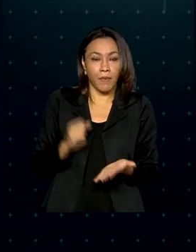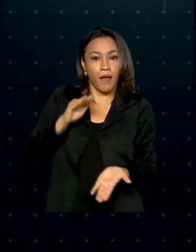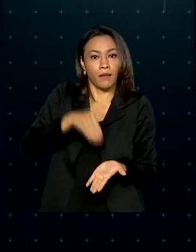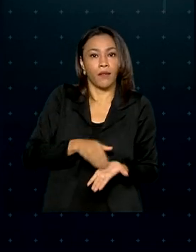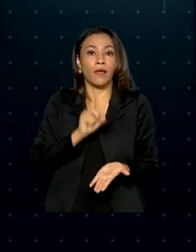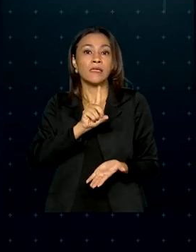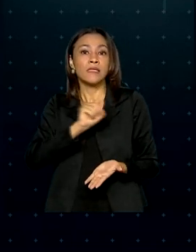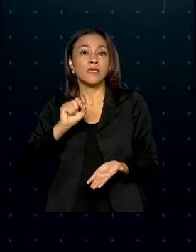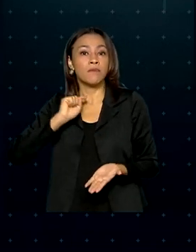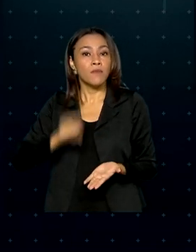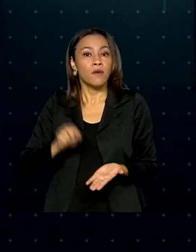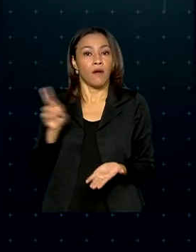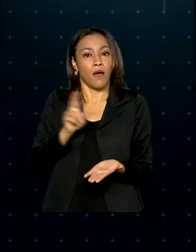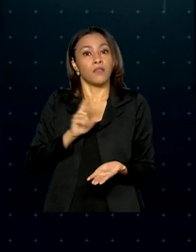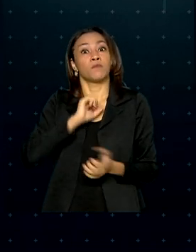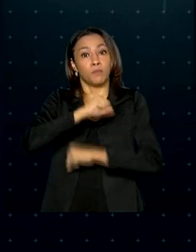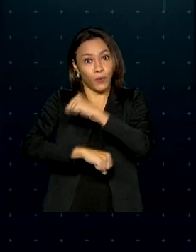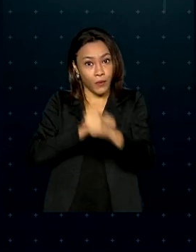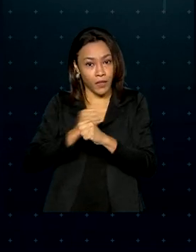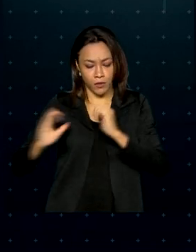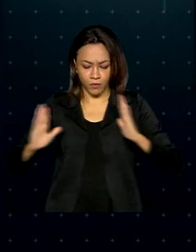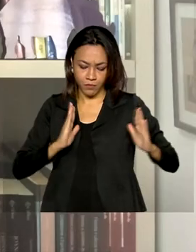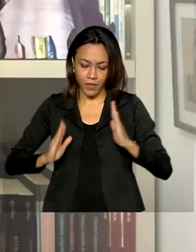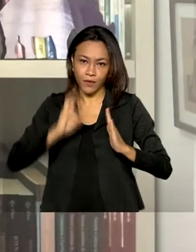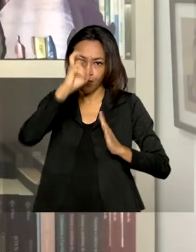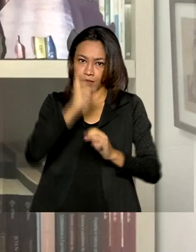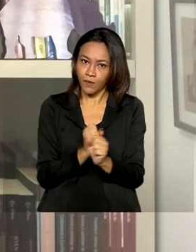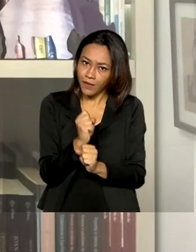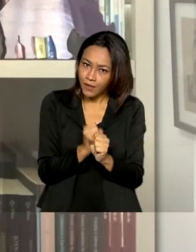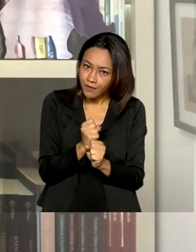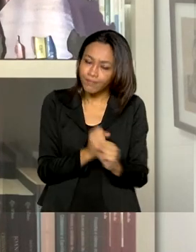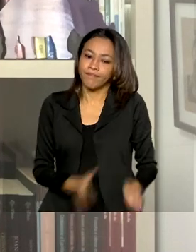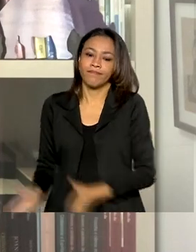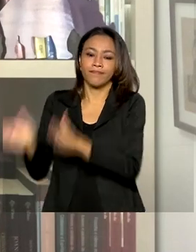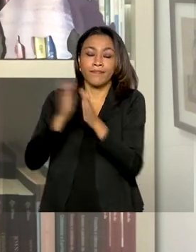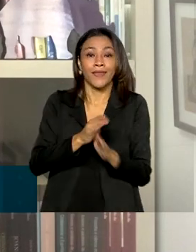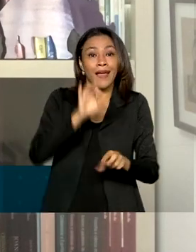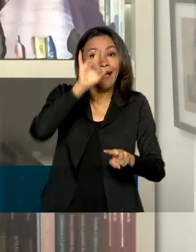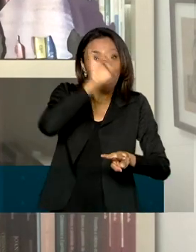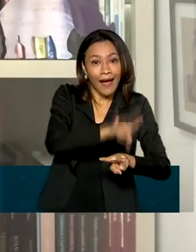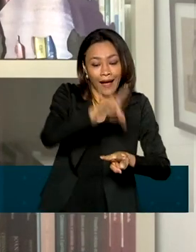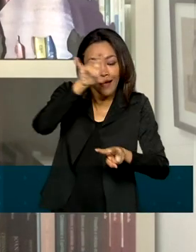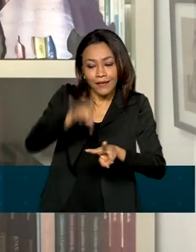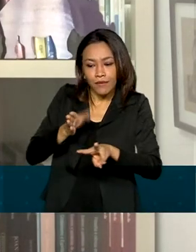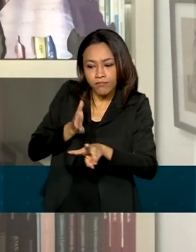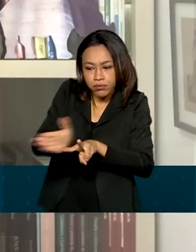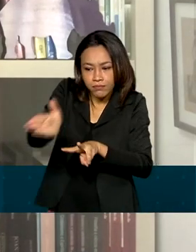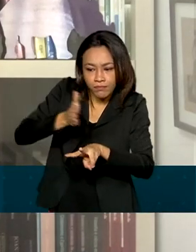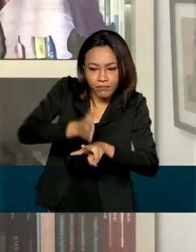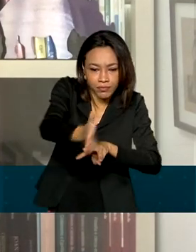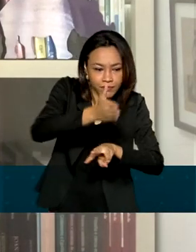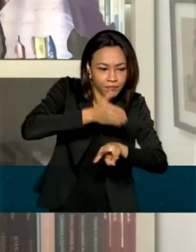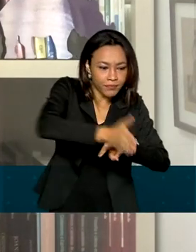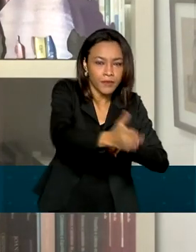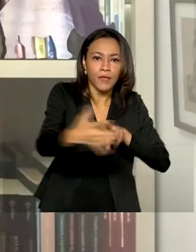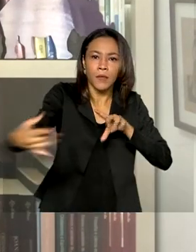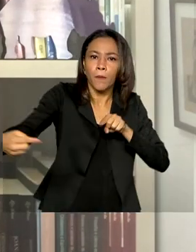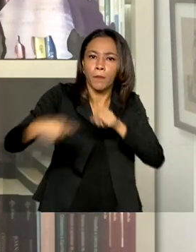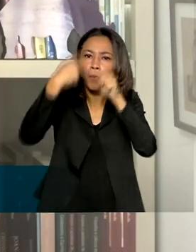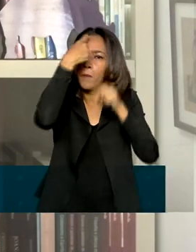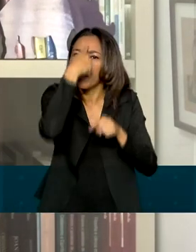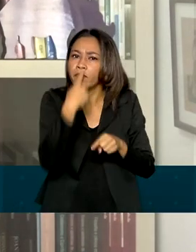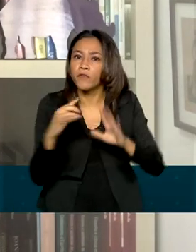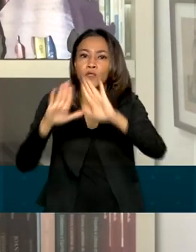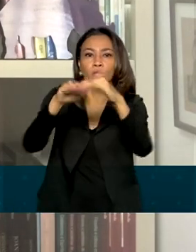mil reais por ano durante cinco anos. Cada eixo do programa vai atender a um tipo de escola. No apoio